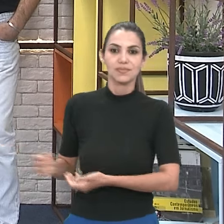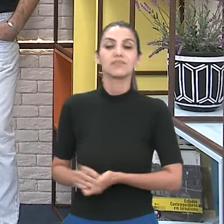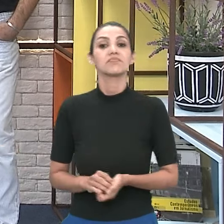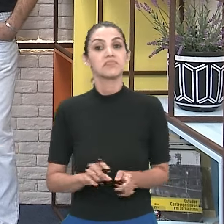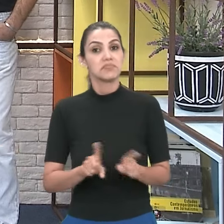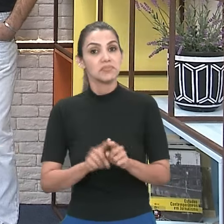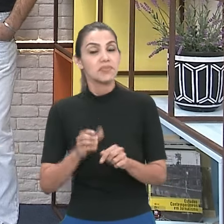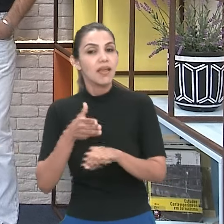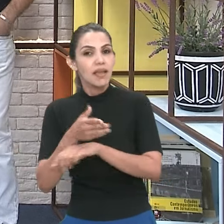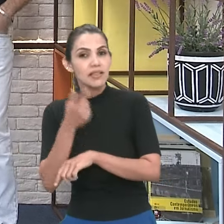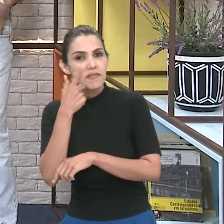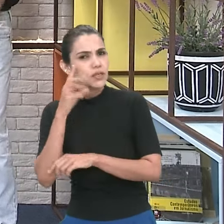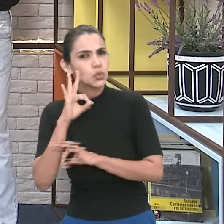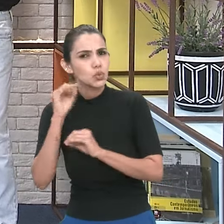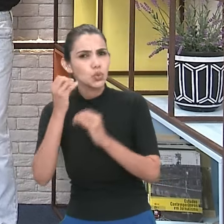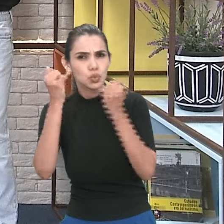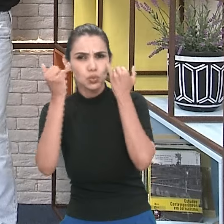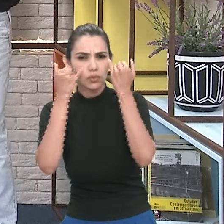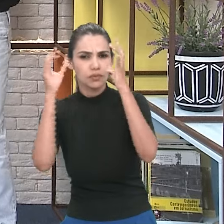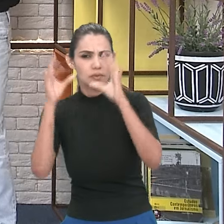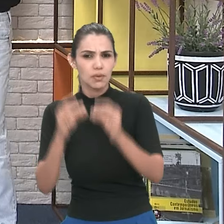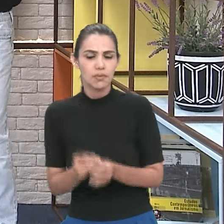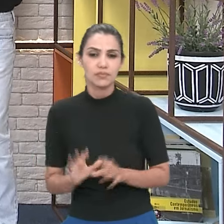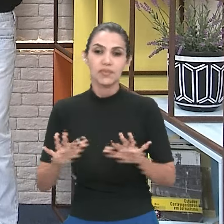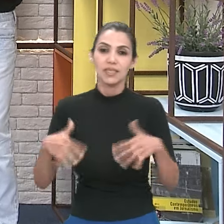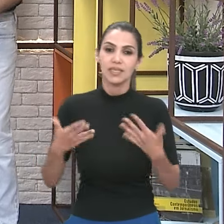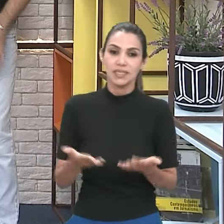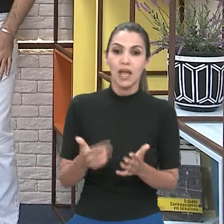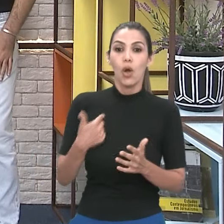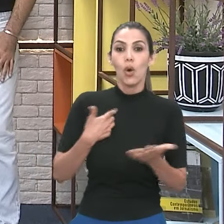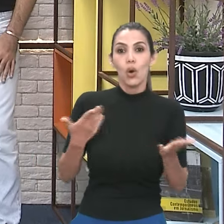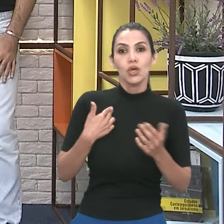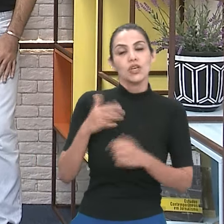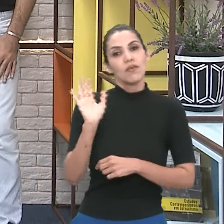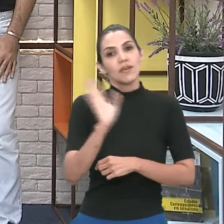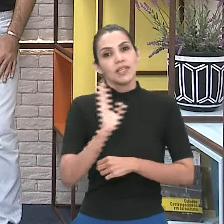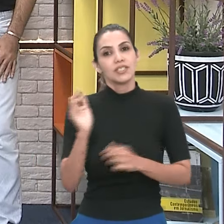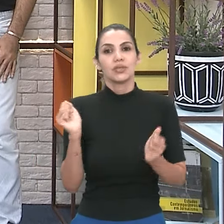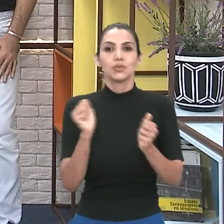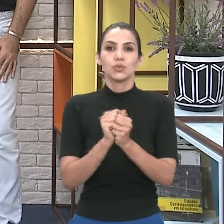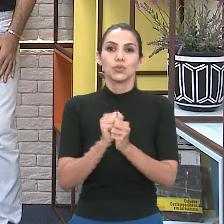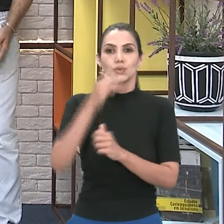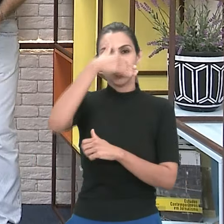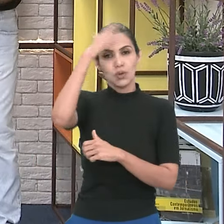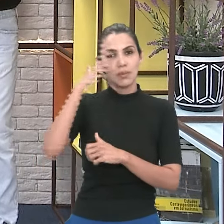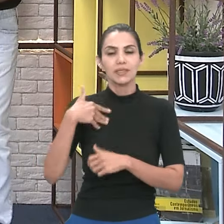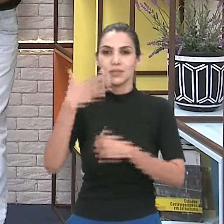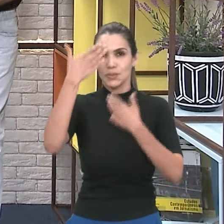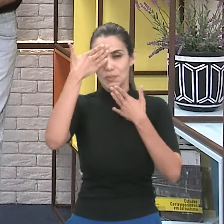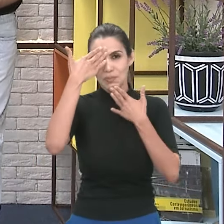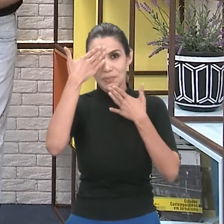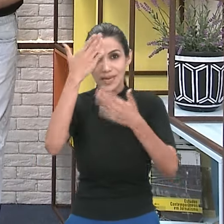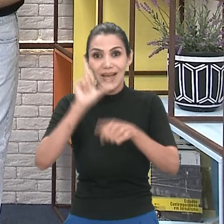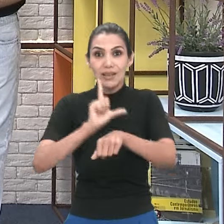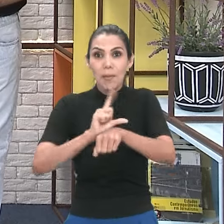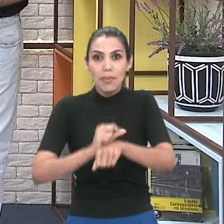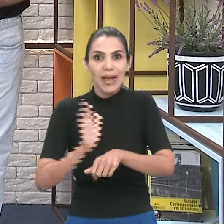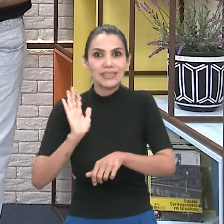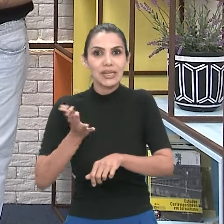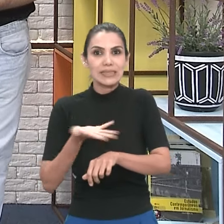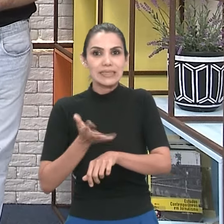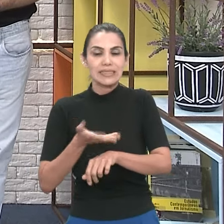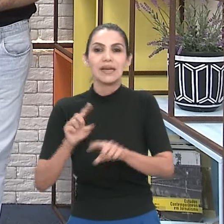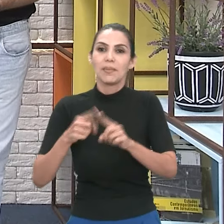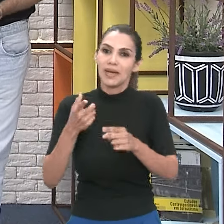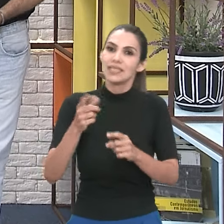entra lá e pega todas as informações. Hoje eu já vou me despedindo inclusive junto com a Madeus. Muito obrigado pela companhia. Nós estamos com o tempo estourado, mas fique aí para